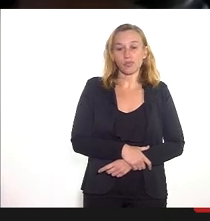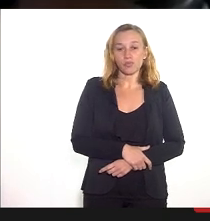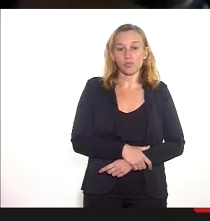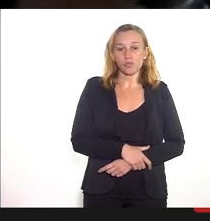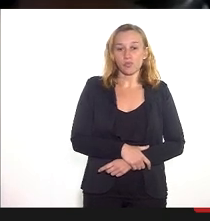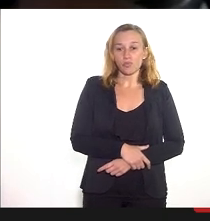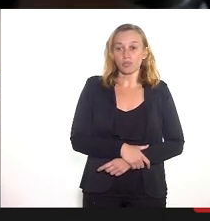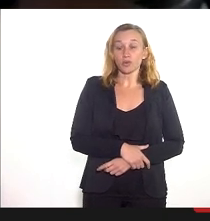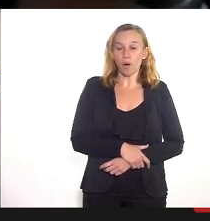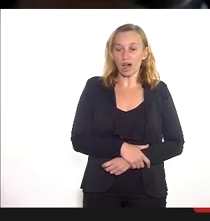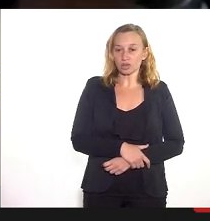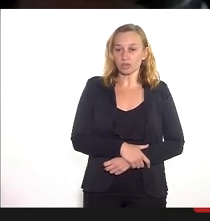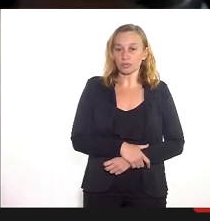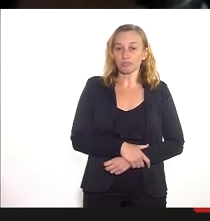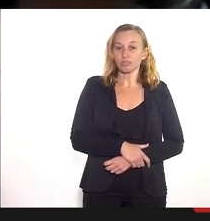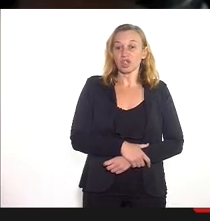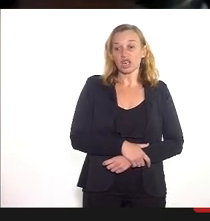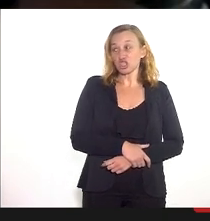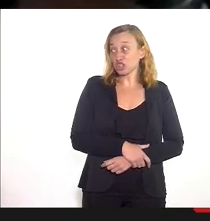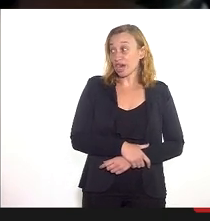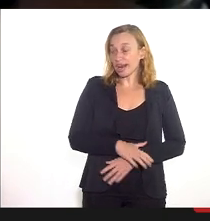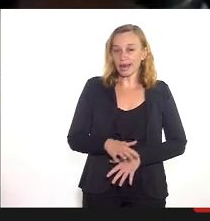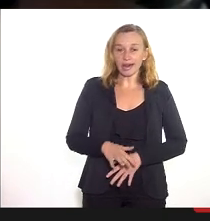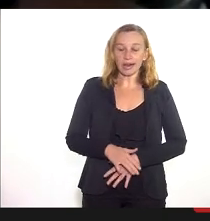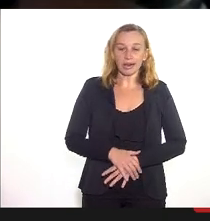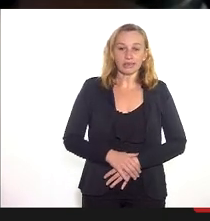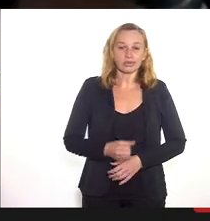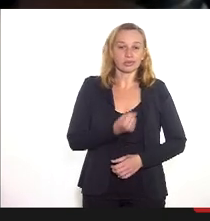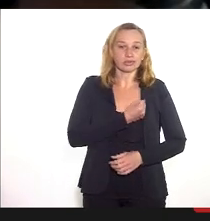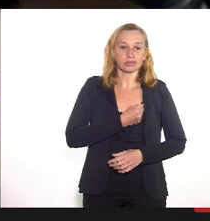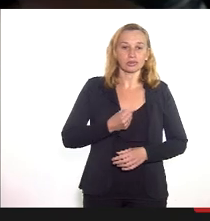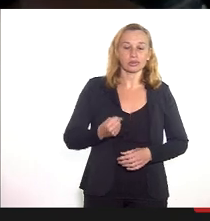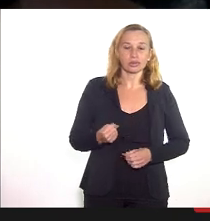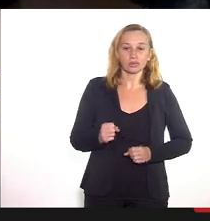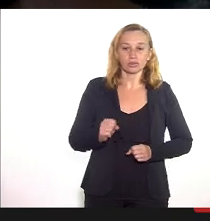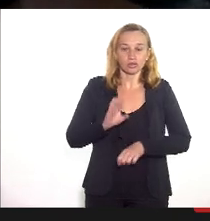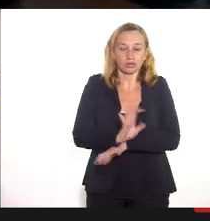Letalidade de casos e internações do Covid-19 no estado do Rio de Janeiro.